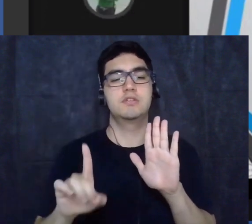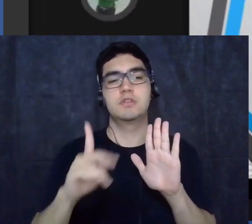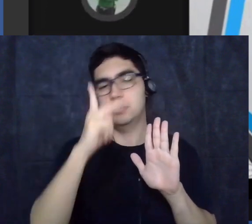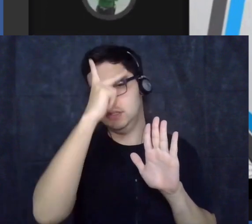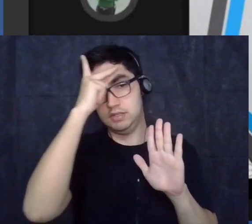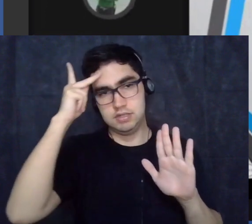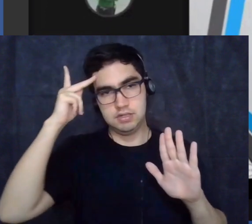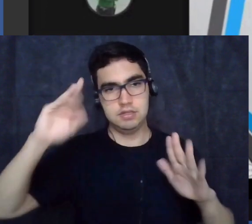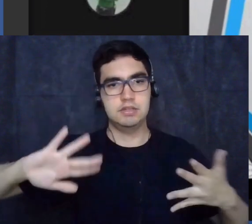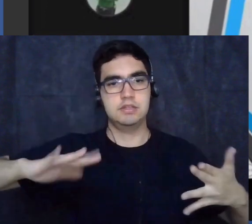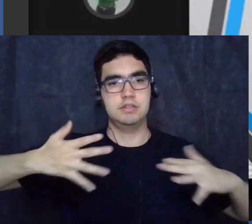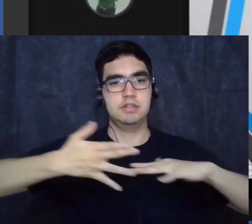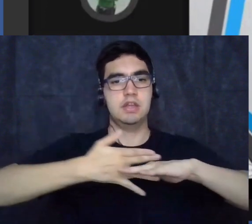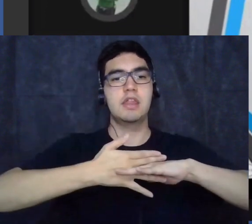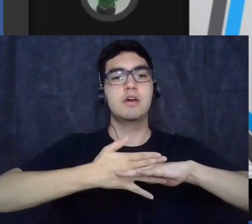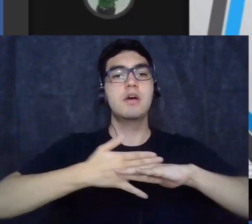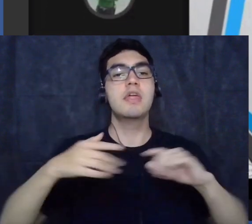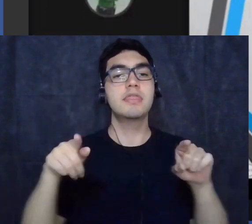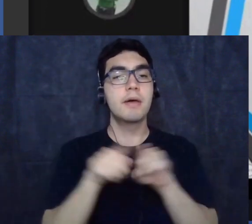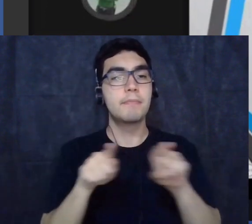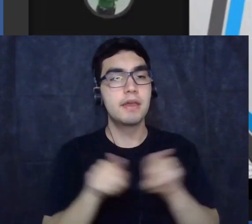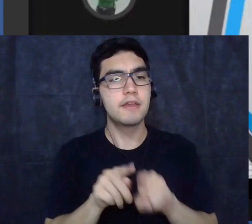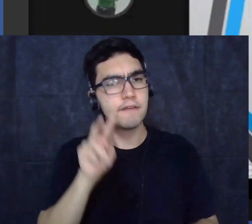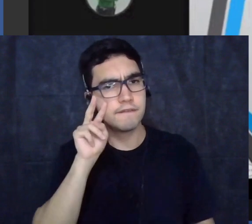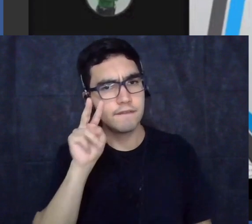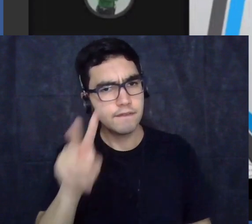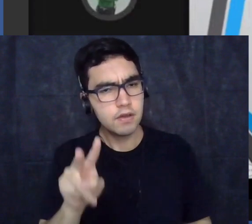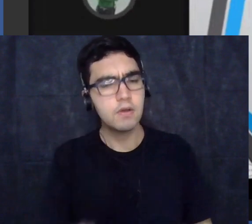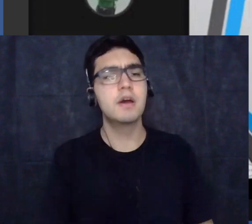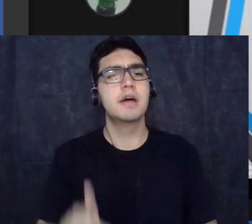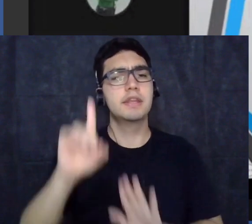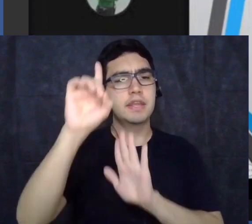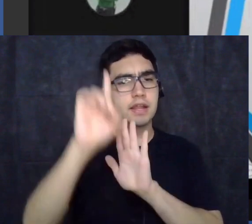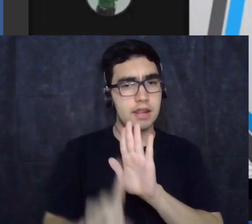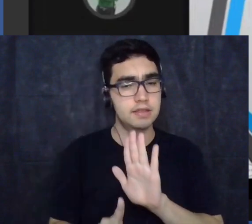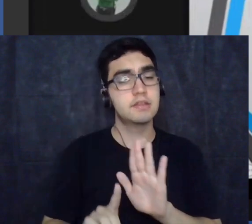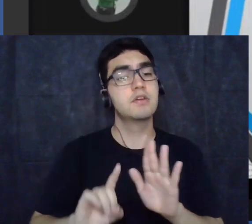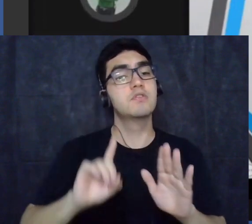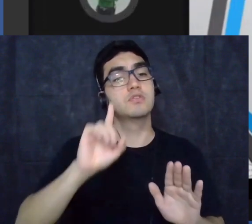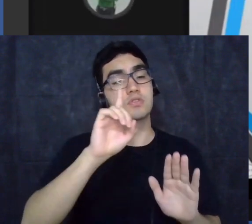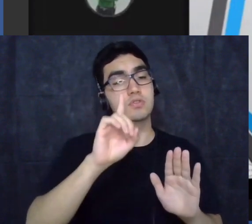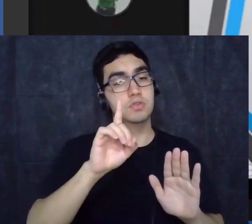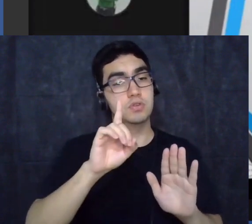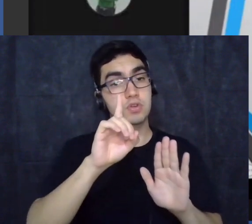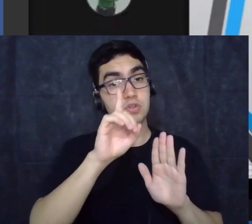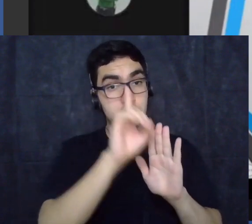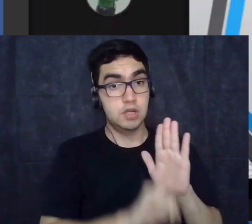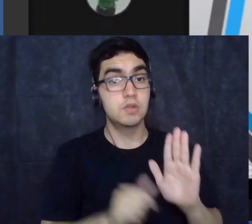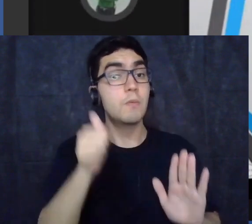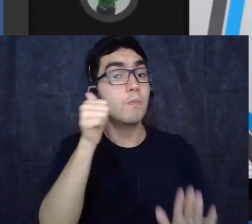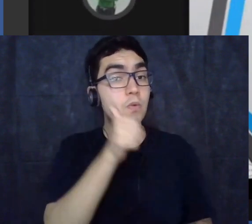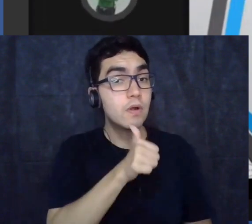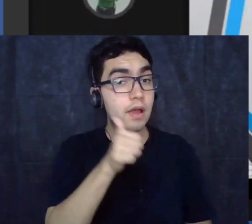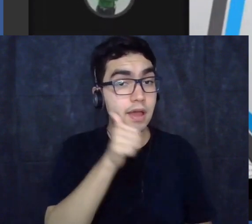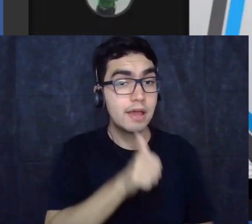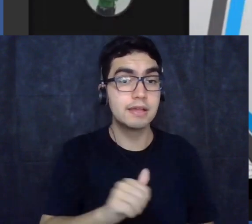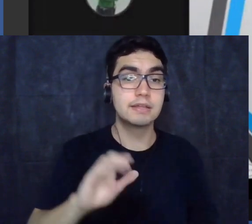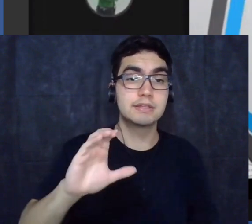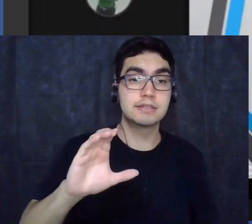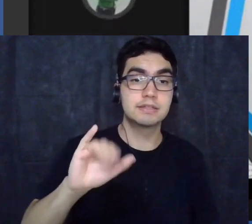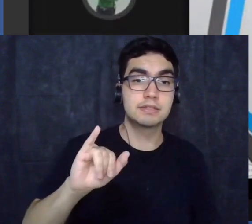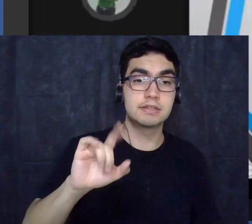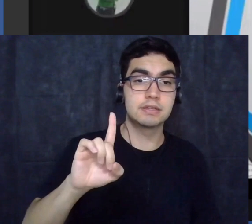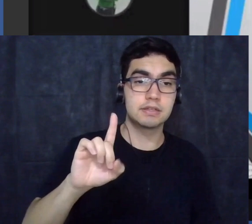também surgiu a ideia da declaração dos direitos da cidadã e da mulher, já que havia